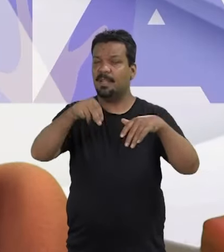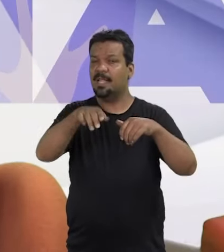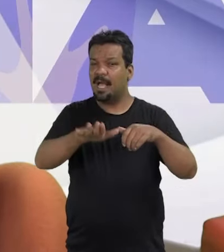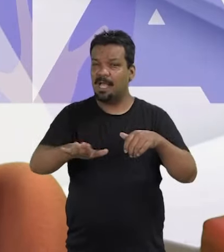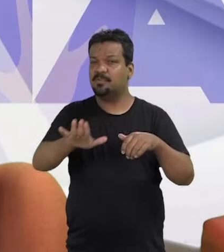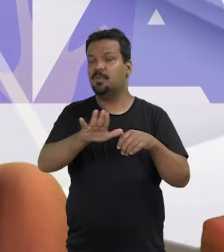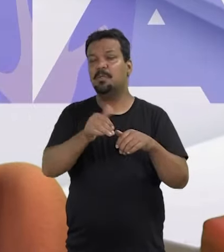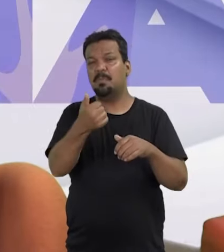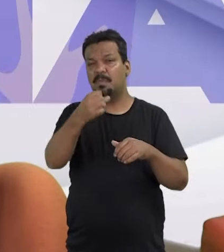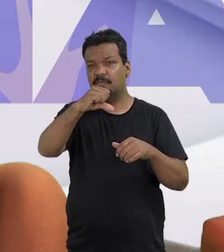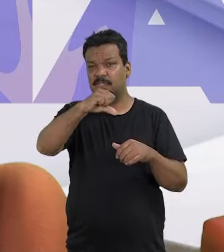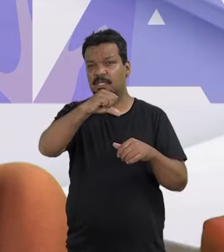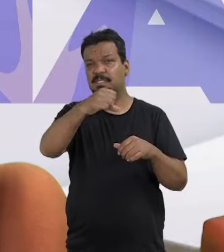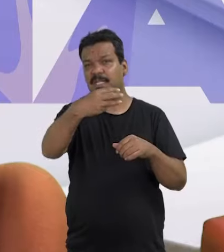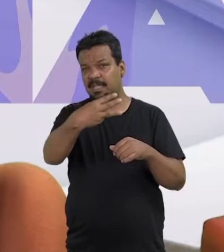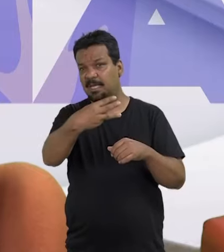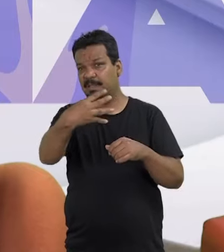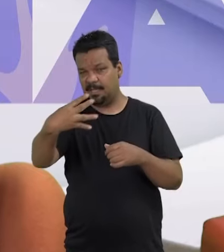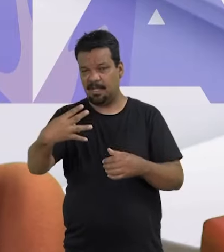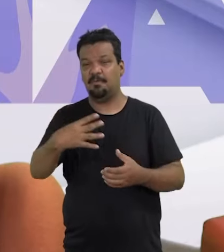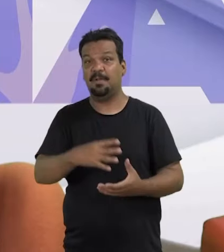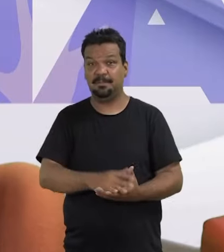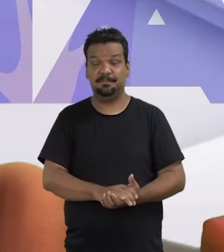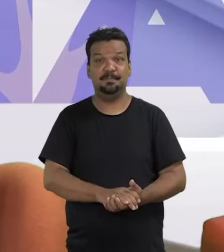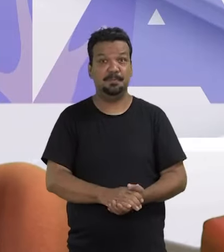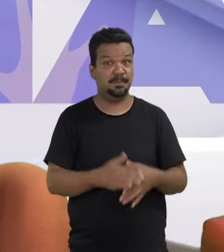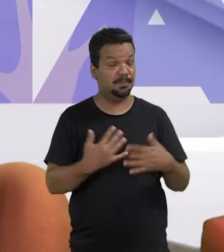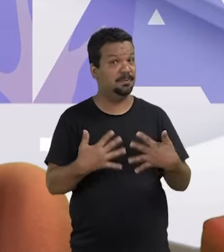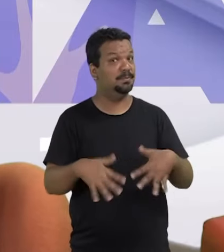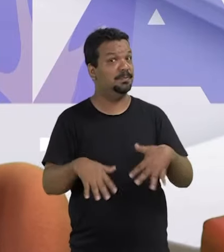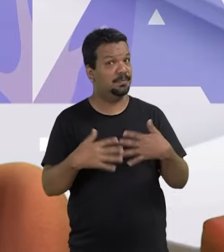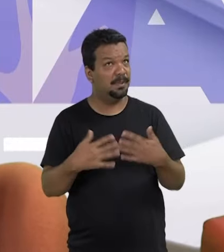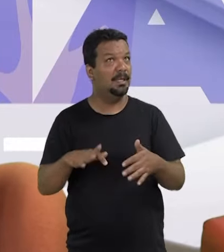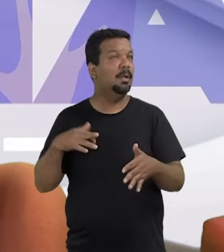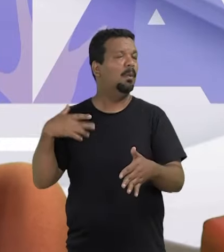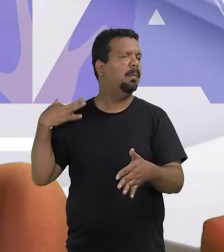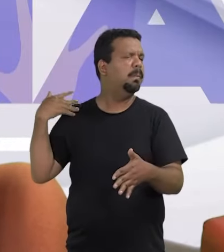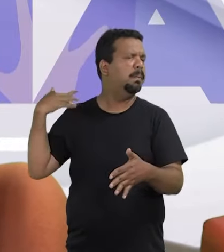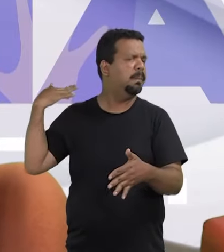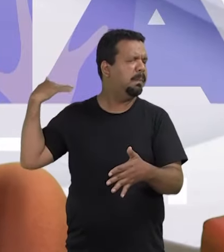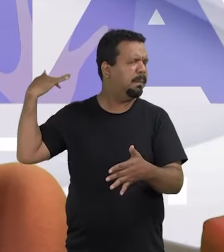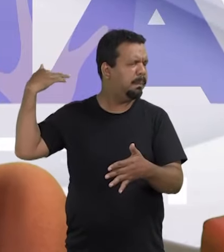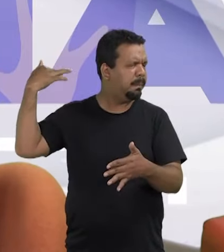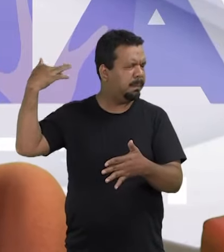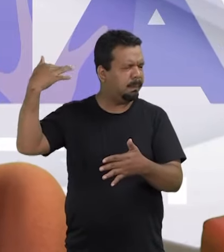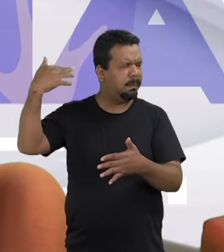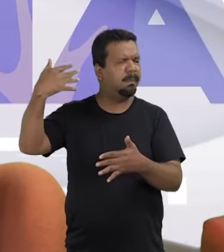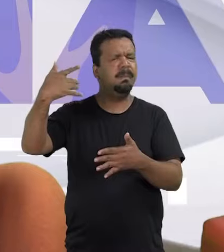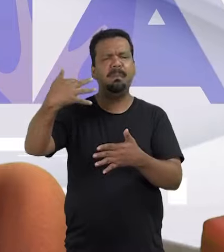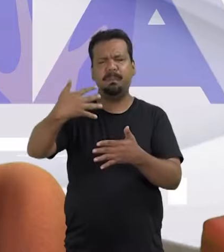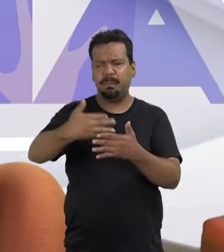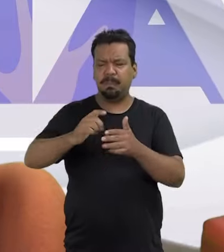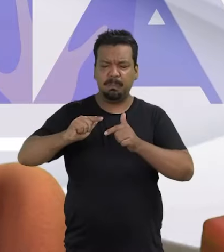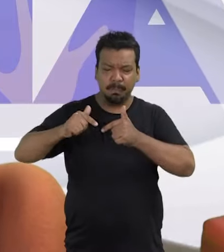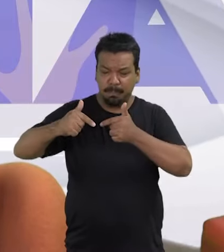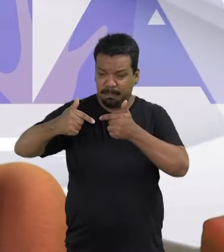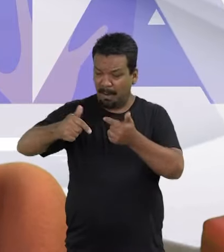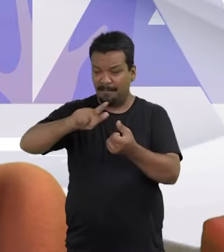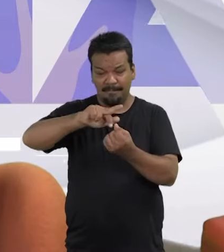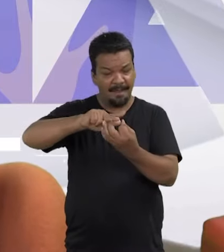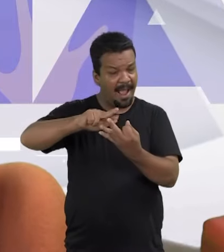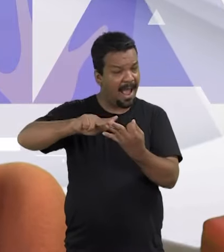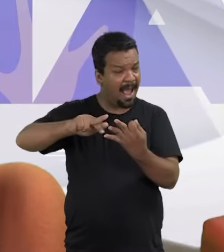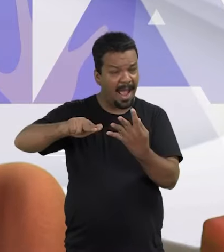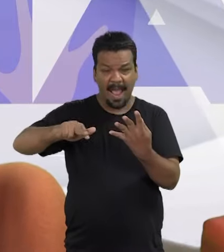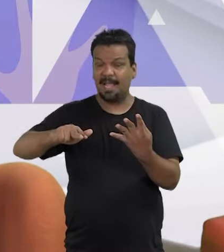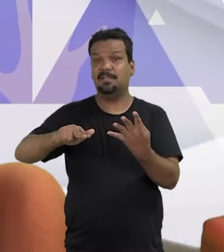a Assembleia Nacional Constituinte de 1934. De lá para cá, várias lutas foram